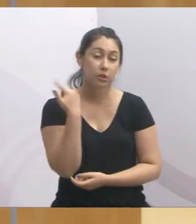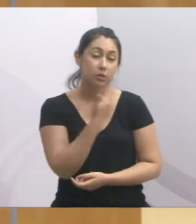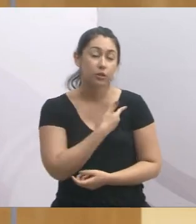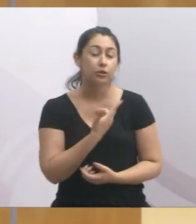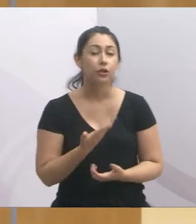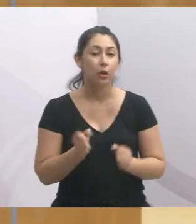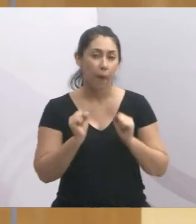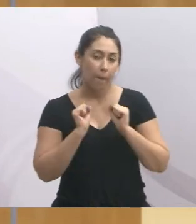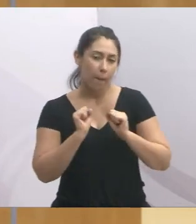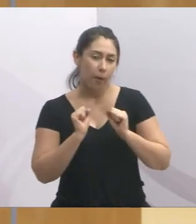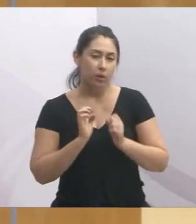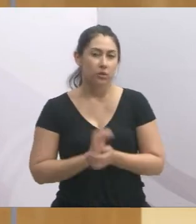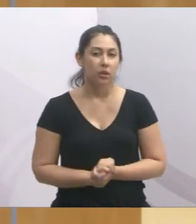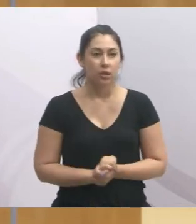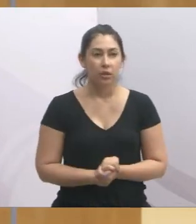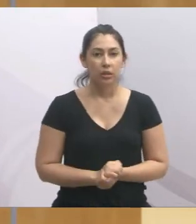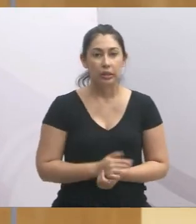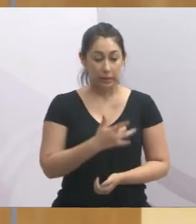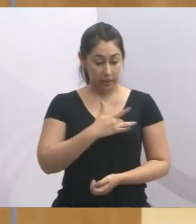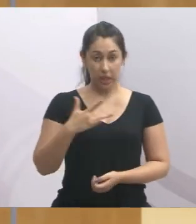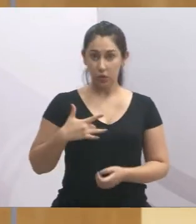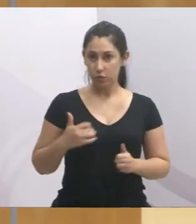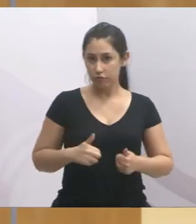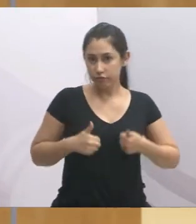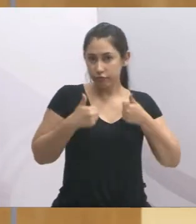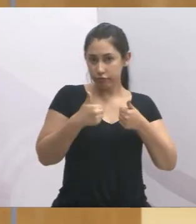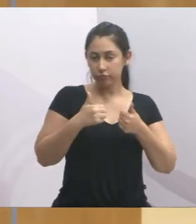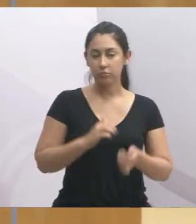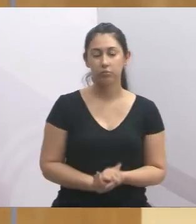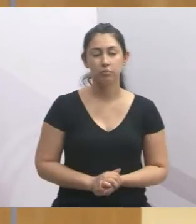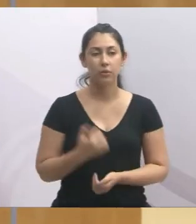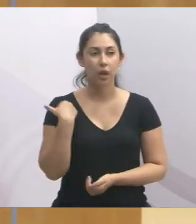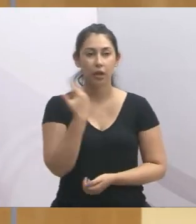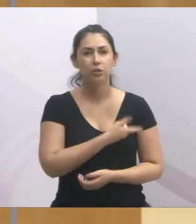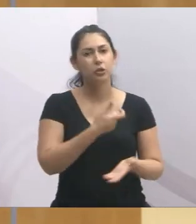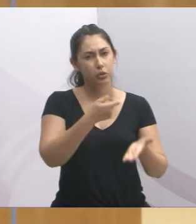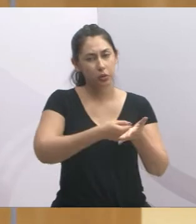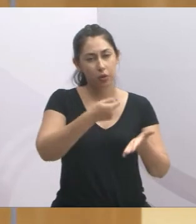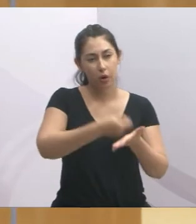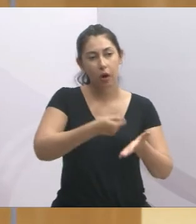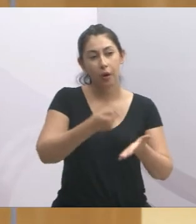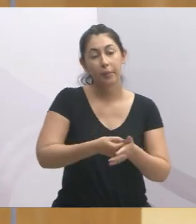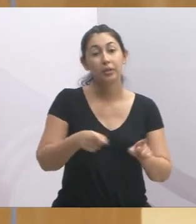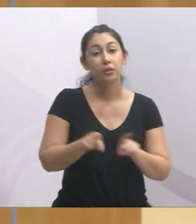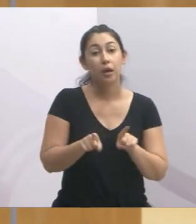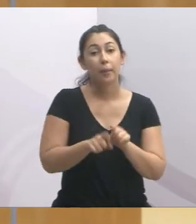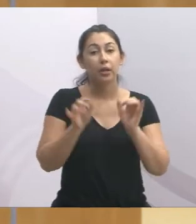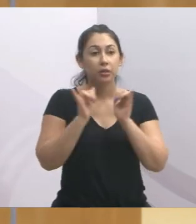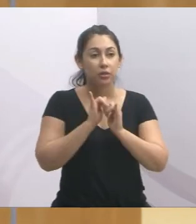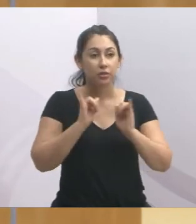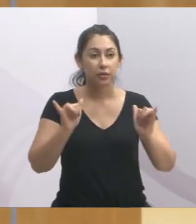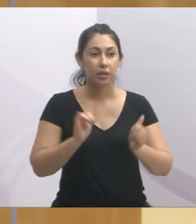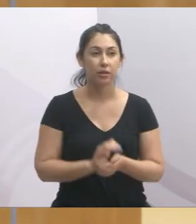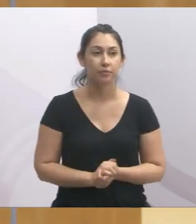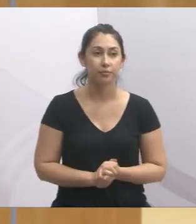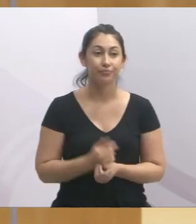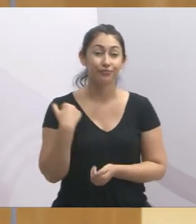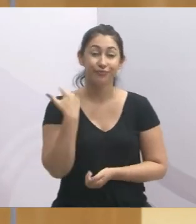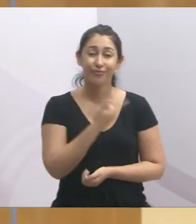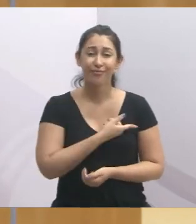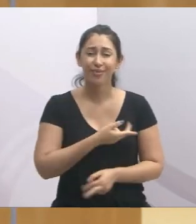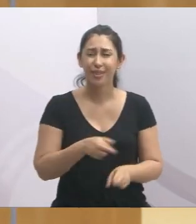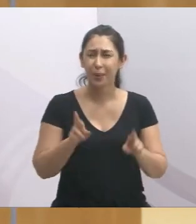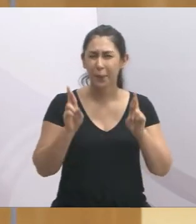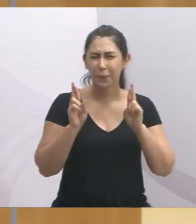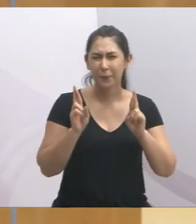possa ter uma saúde de qualidade. Eu acho que é nesse sentido que a gente cobra. E dizer a todos que a gente deseja